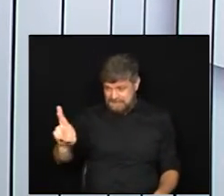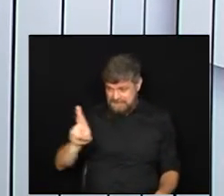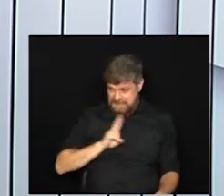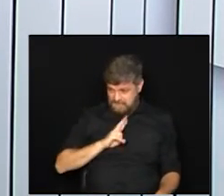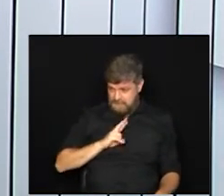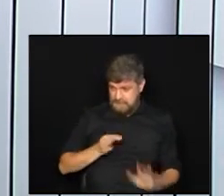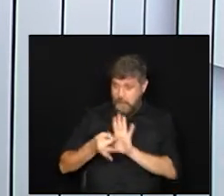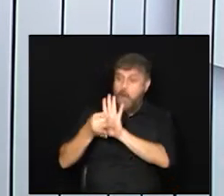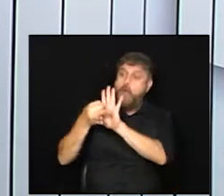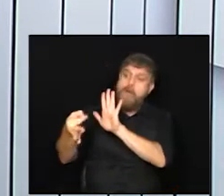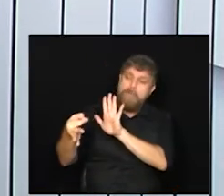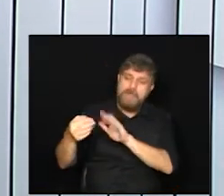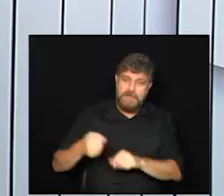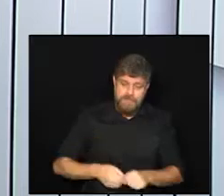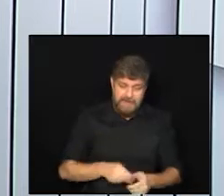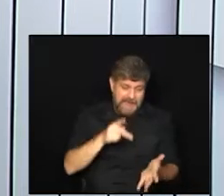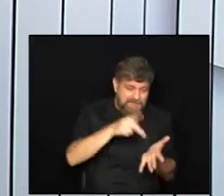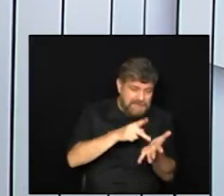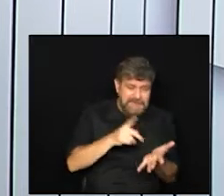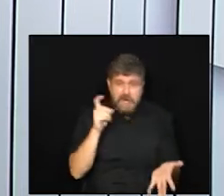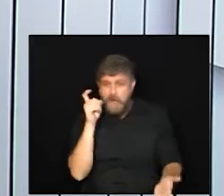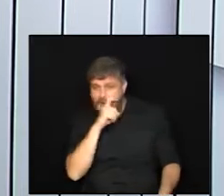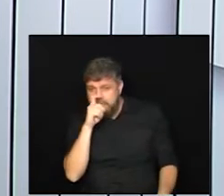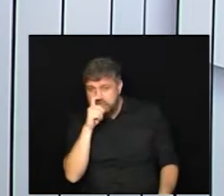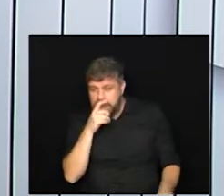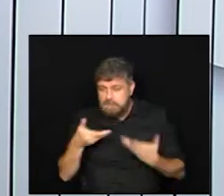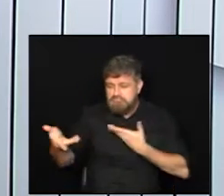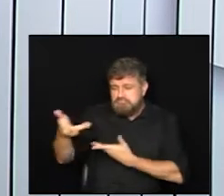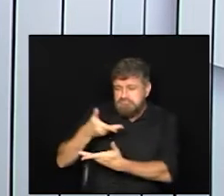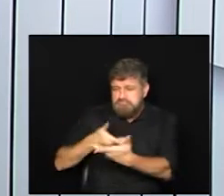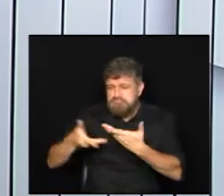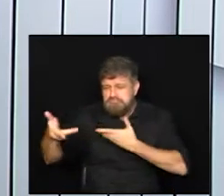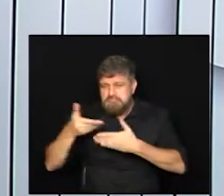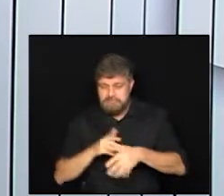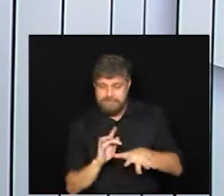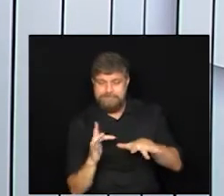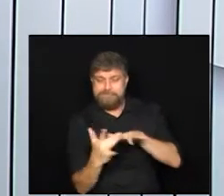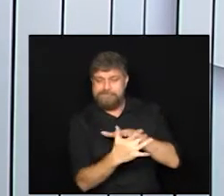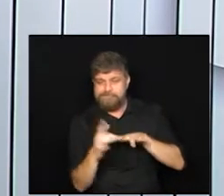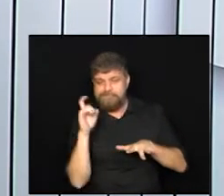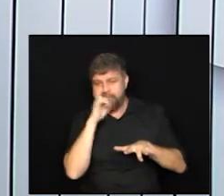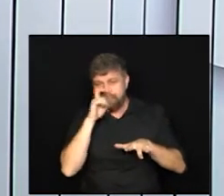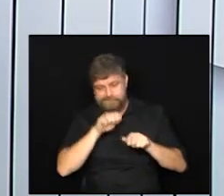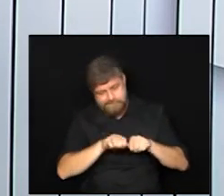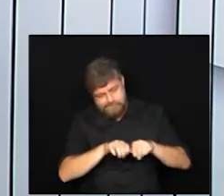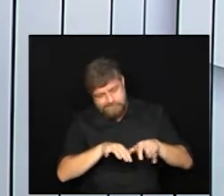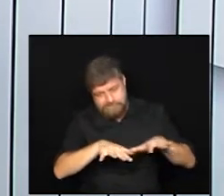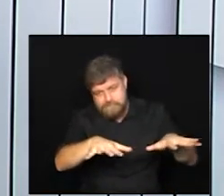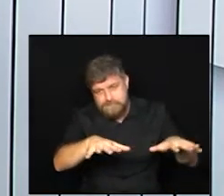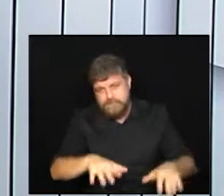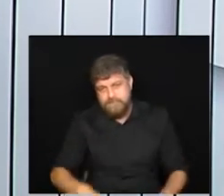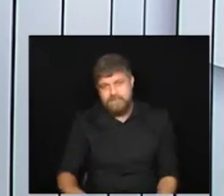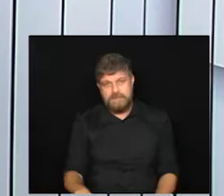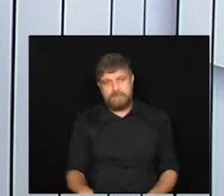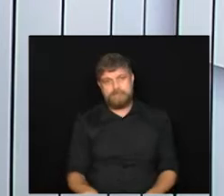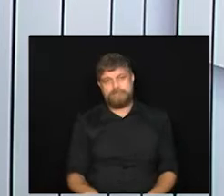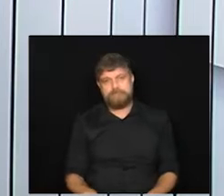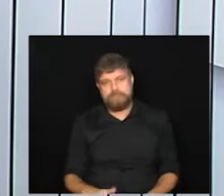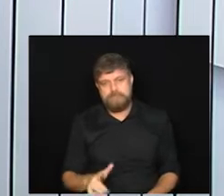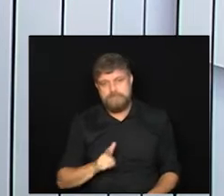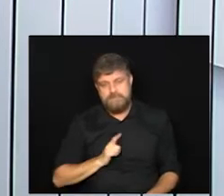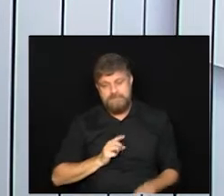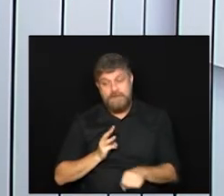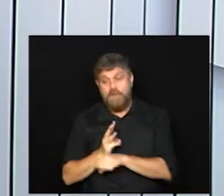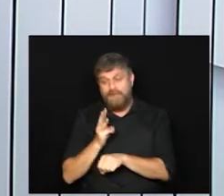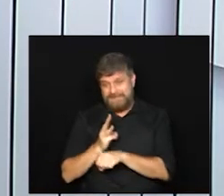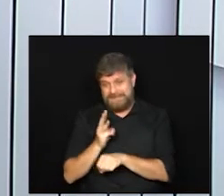comentasse em cima que é pra gente ir rebatendo isso que circula infelizmente principalmente pelas redes sociais e pelo